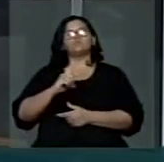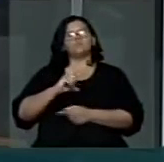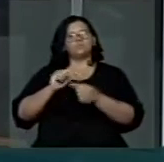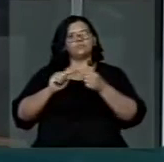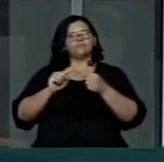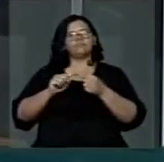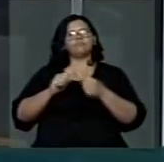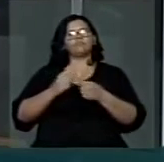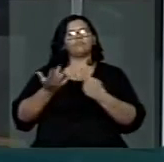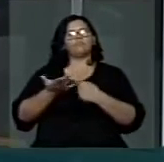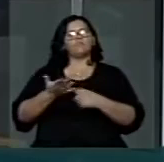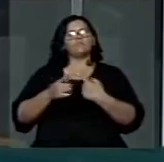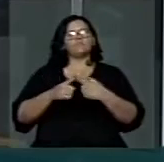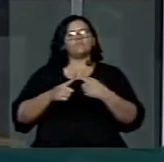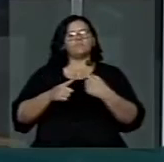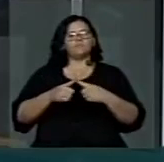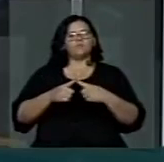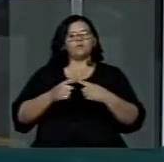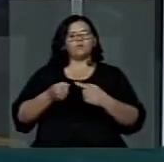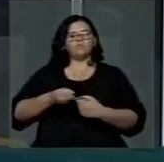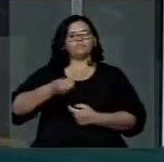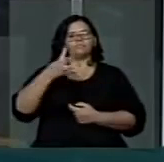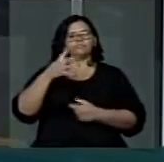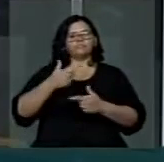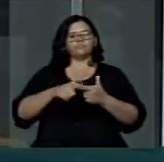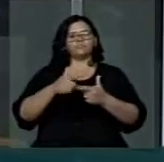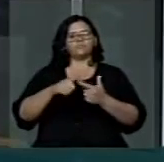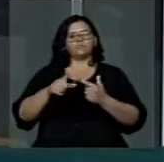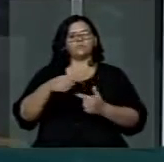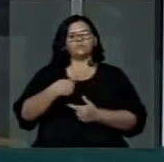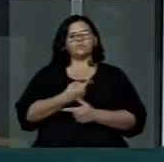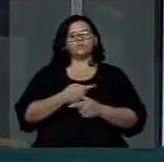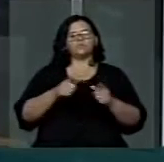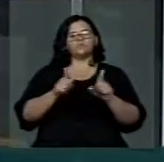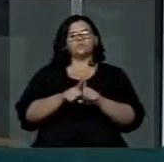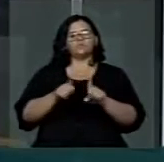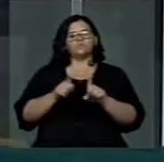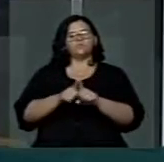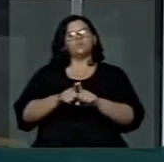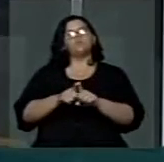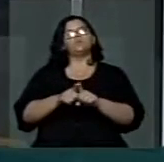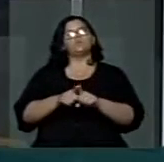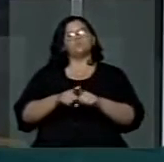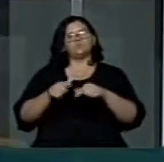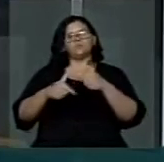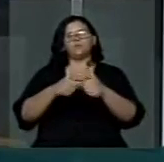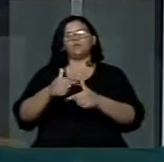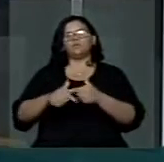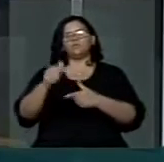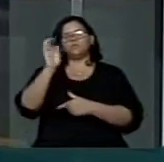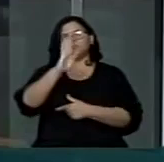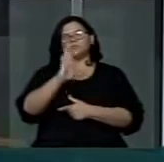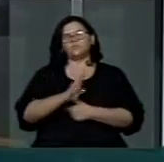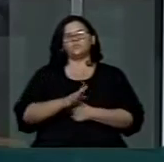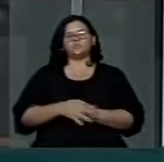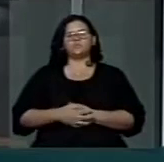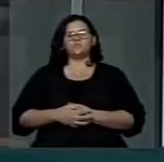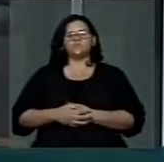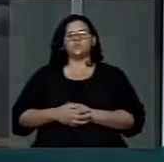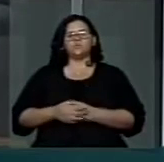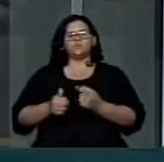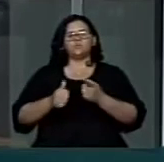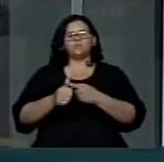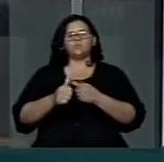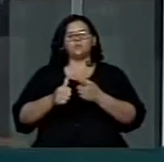Unidos? Afinal, são tantos os nossos problemas, os problemas, inclusive, dos trabalhadores brasileiros. É o primeiro